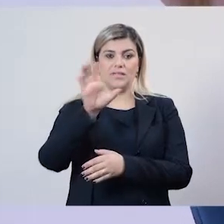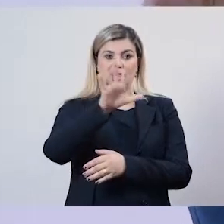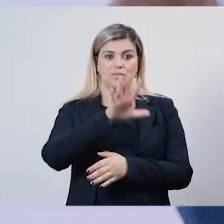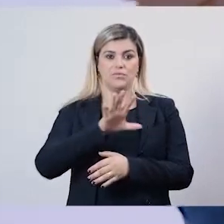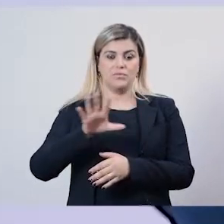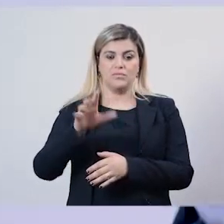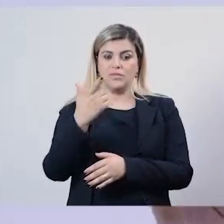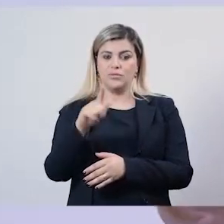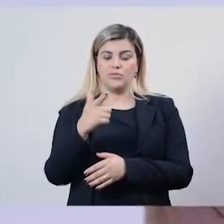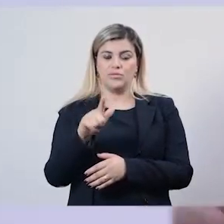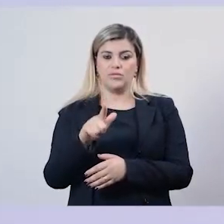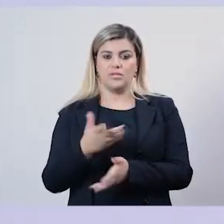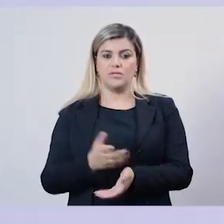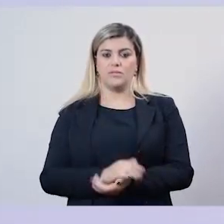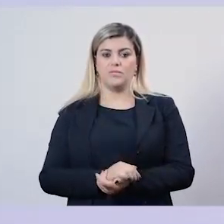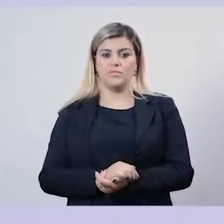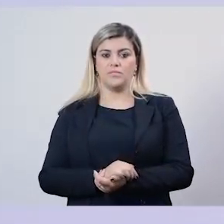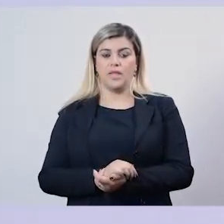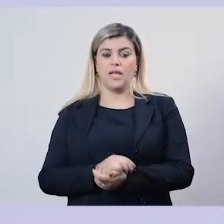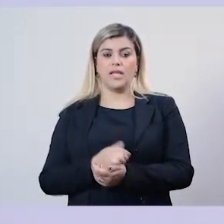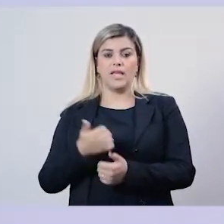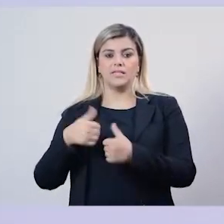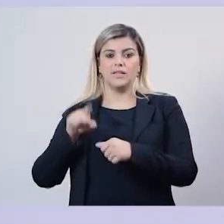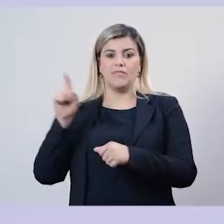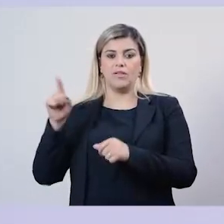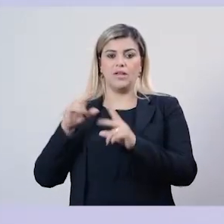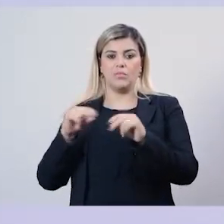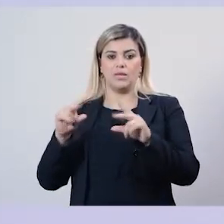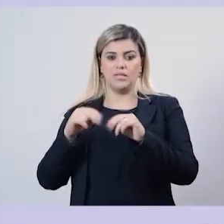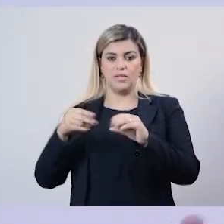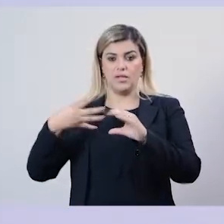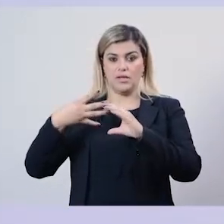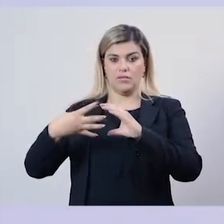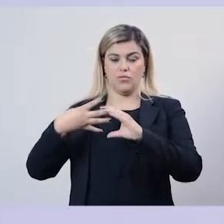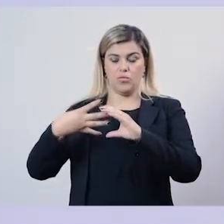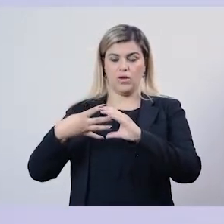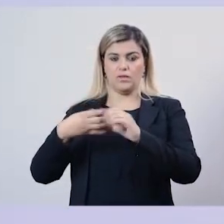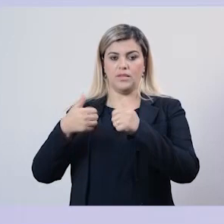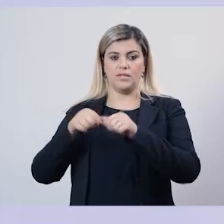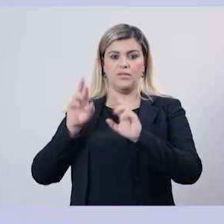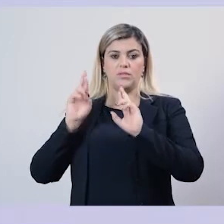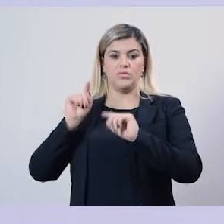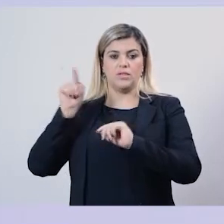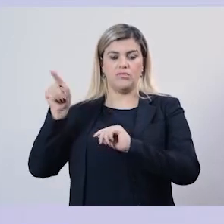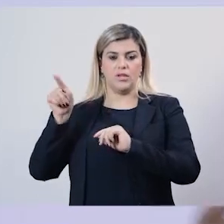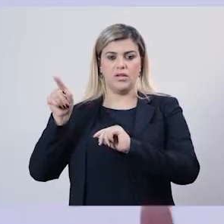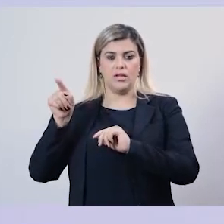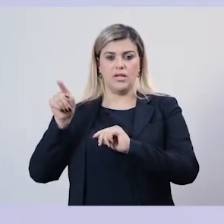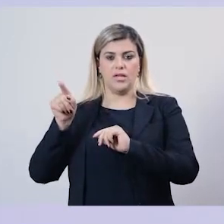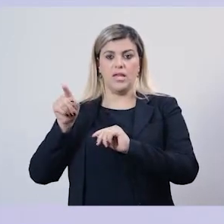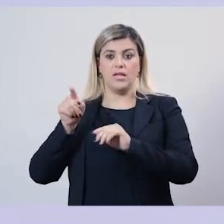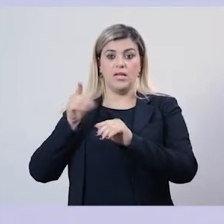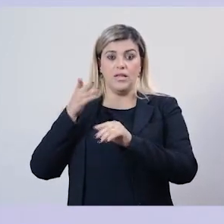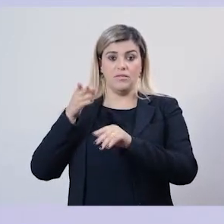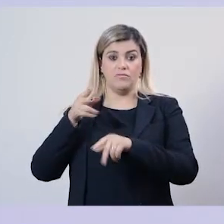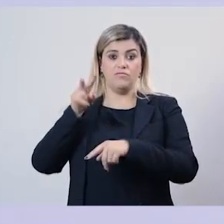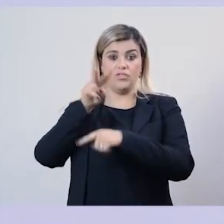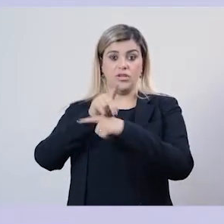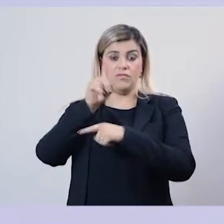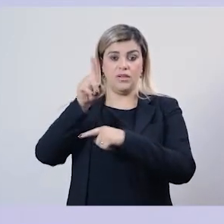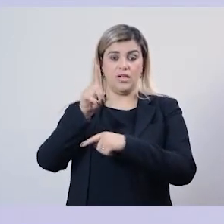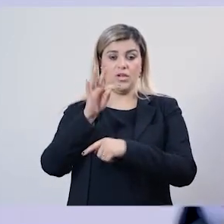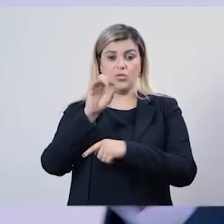quem estava em Brasília, pelo Crefito 4, tomava conta de Tocantins e Goiás, também, além do distrito,